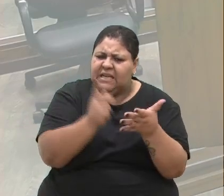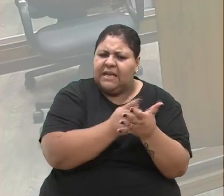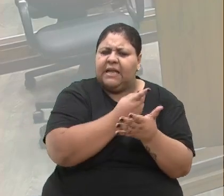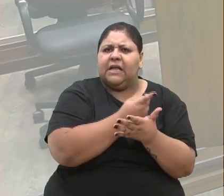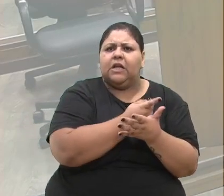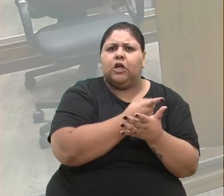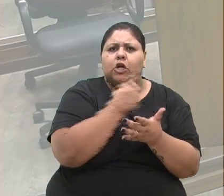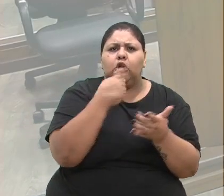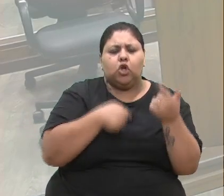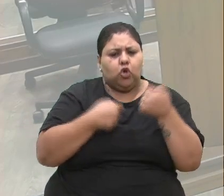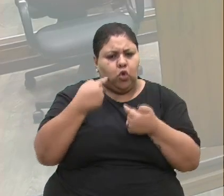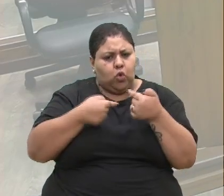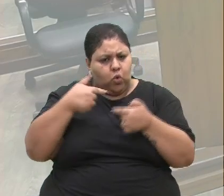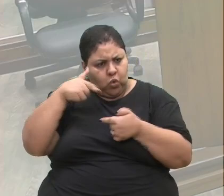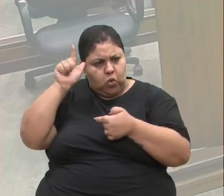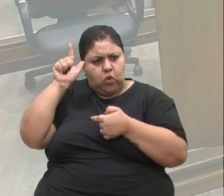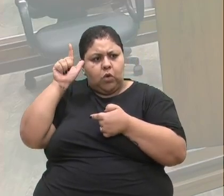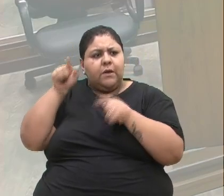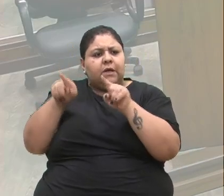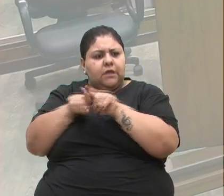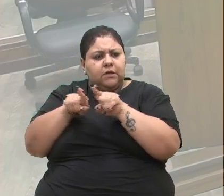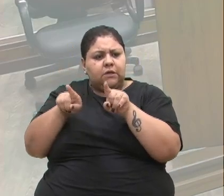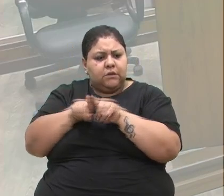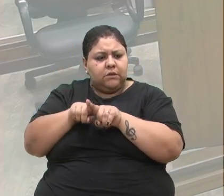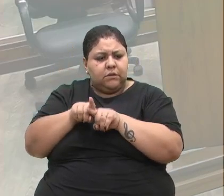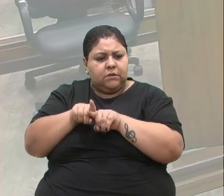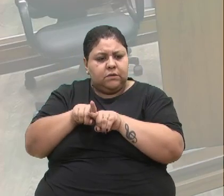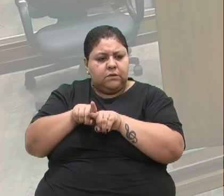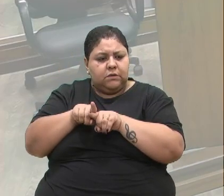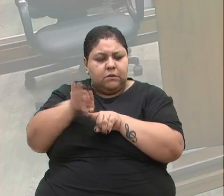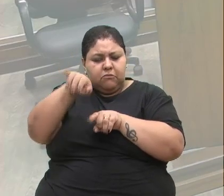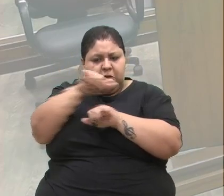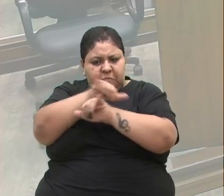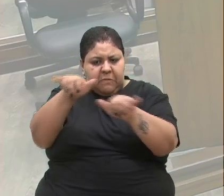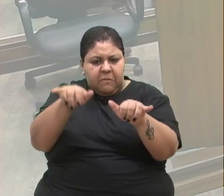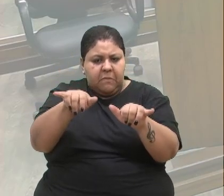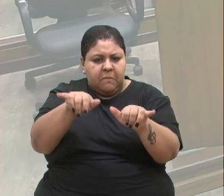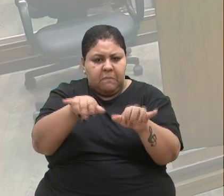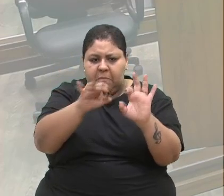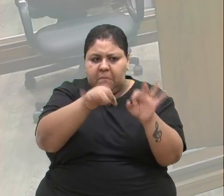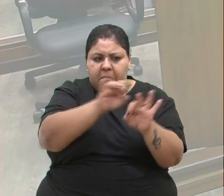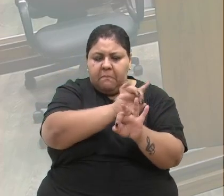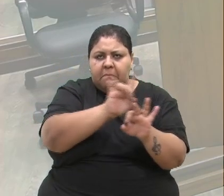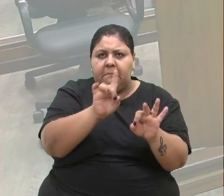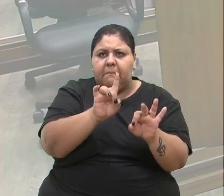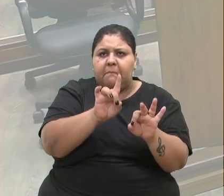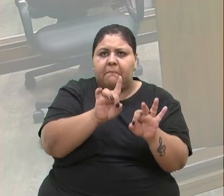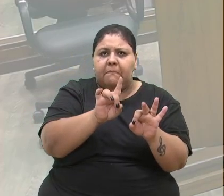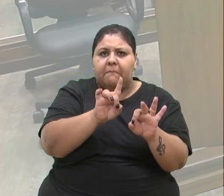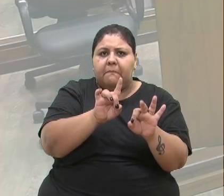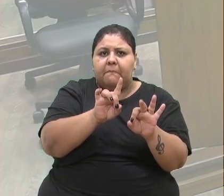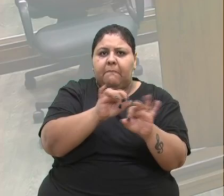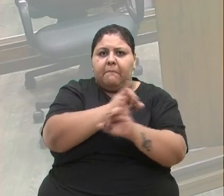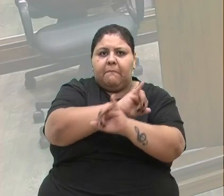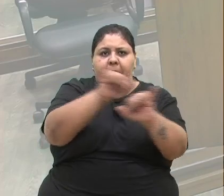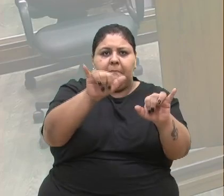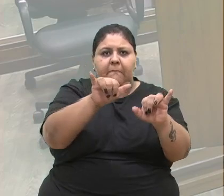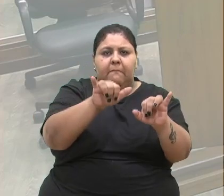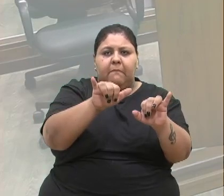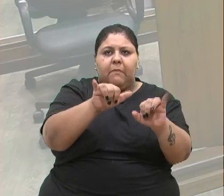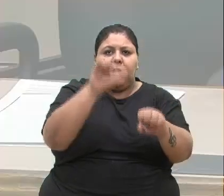discutimos ontem também sobre o fato, fomos atrás das informações. Não é jogar o fato para nenhum lado.